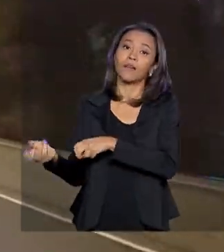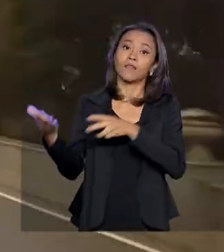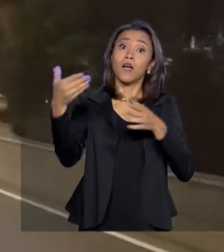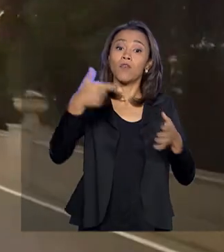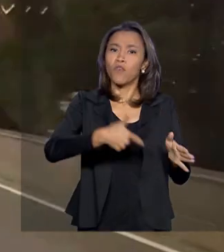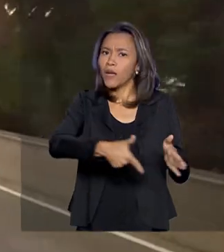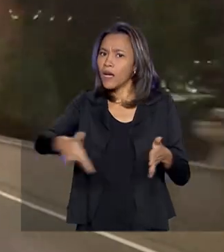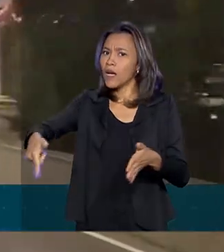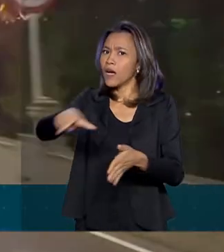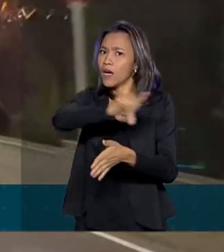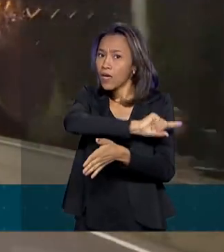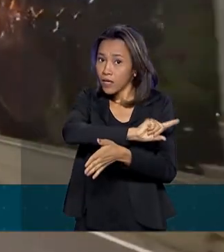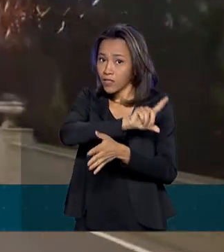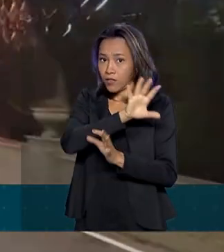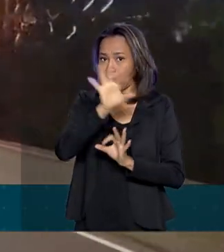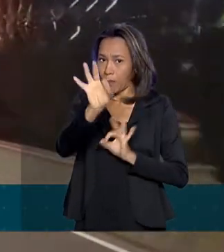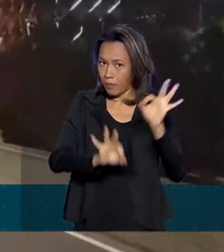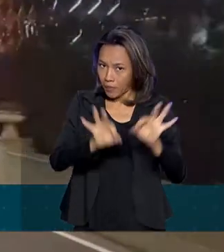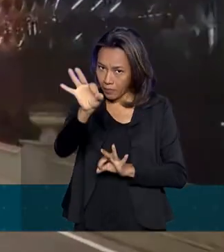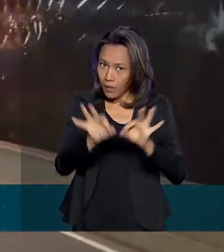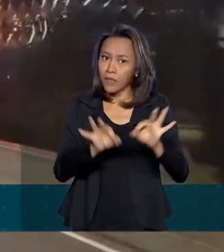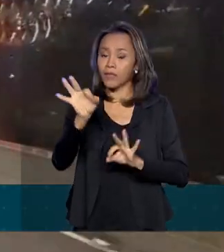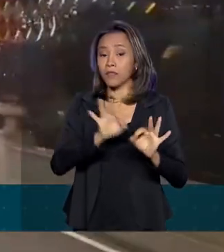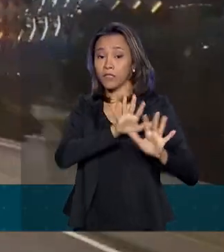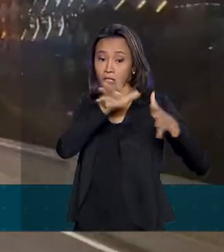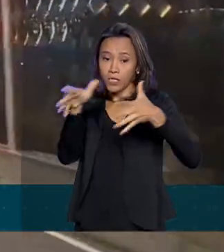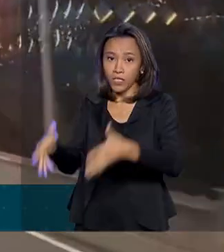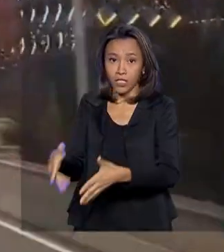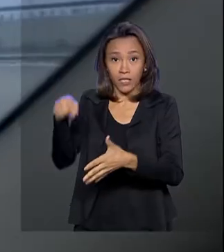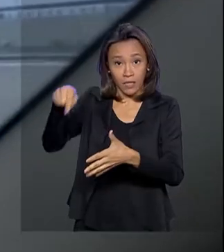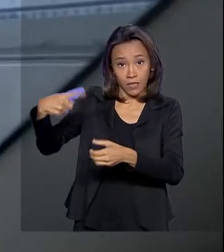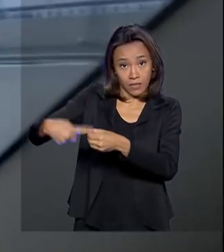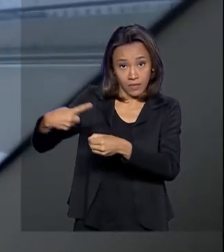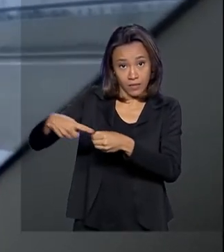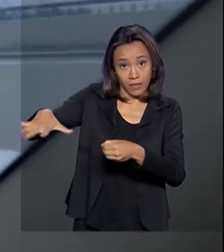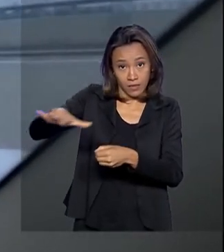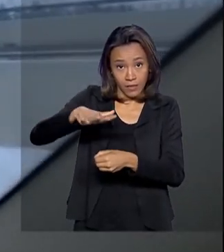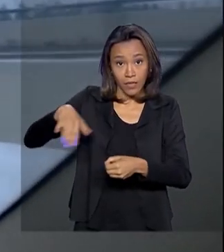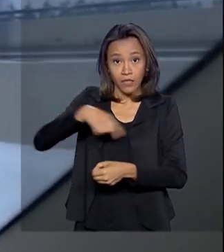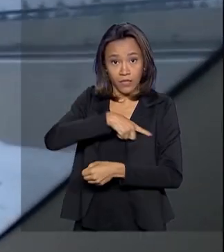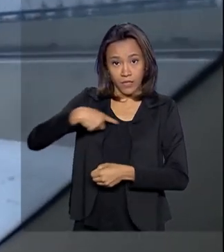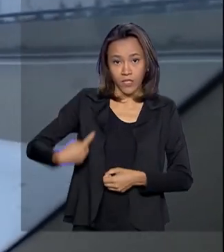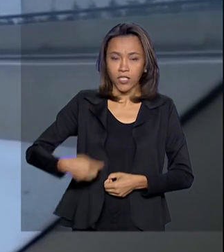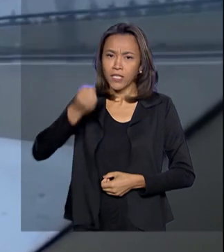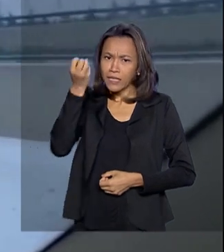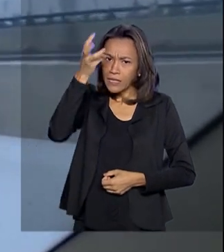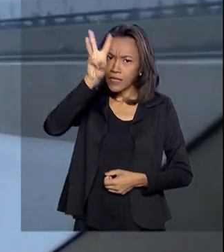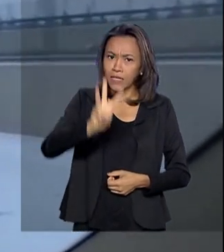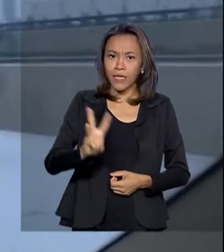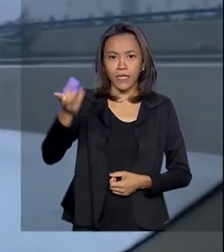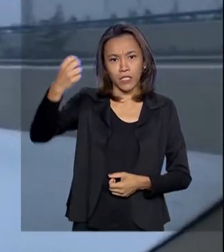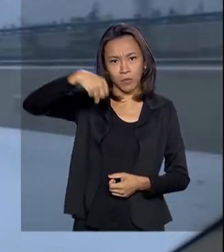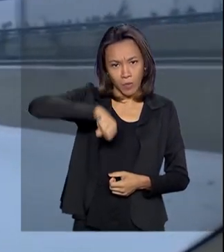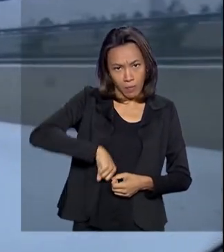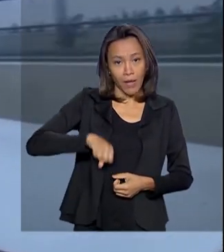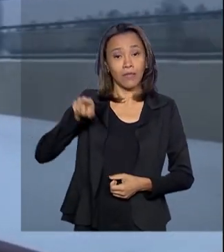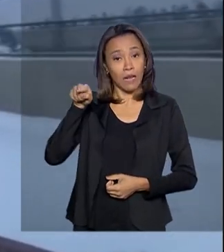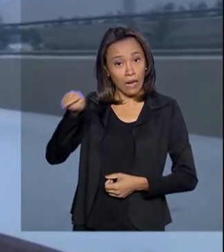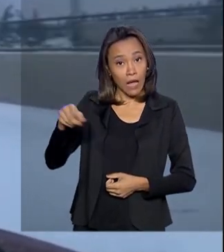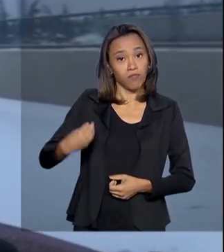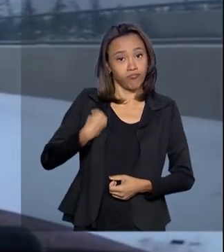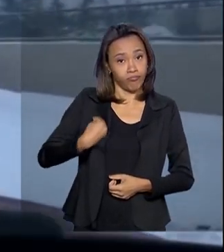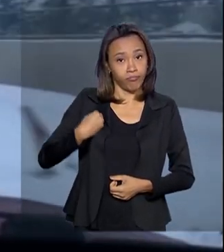da chegada das aeronaves da FAB à cidade de Wuhan, na China. Três diplomatas da Embaixada Brasileira em Pequim